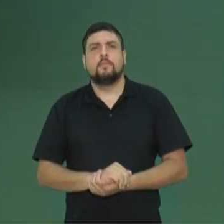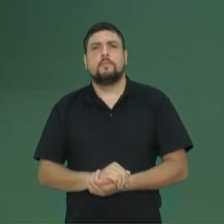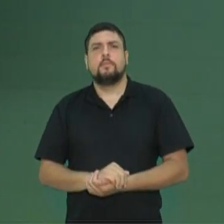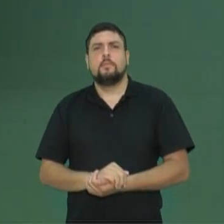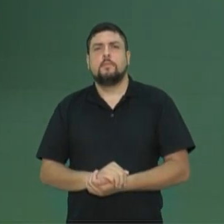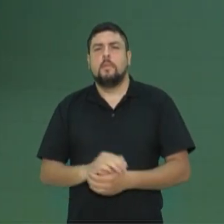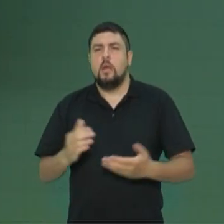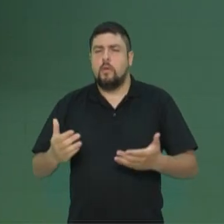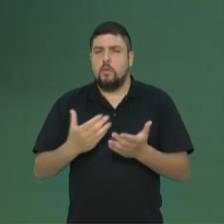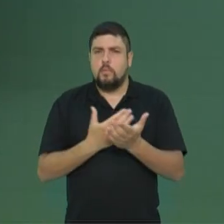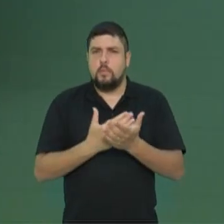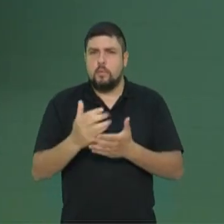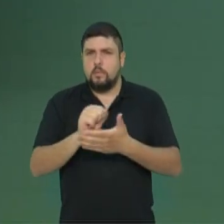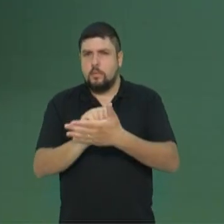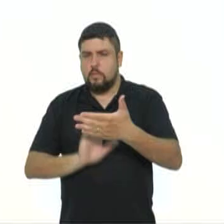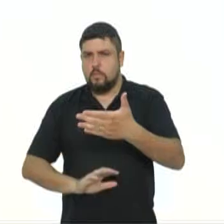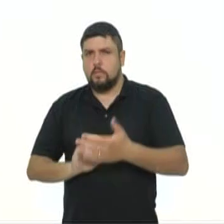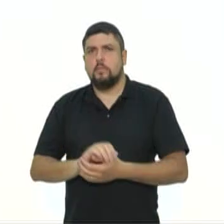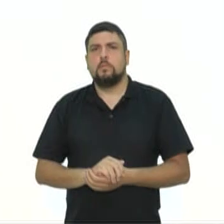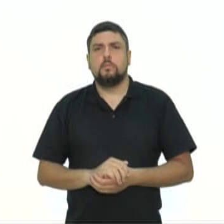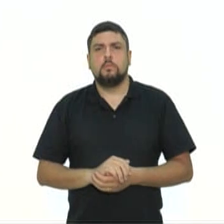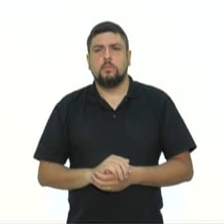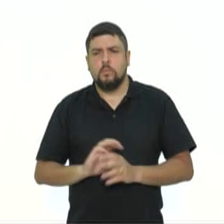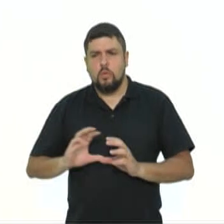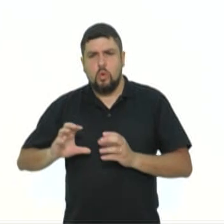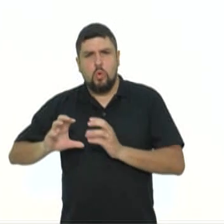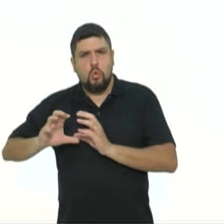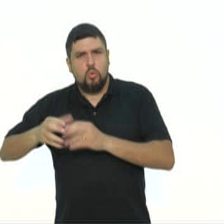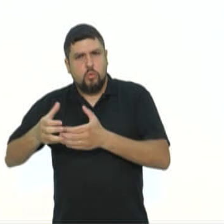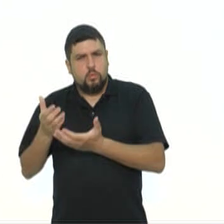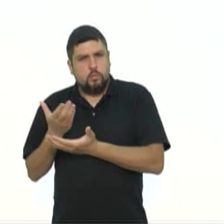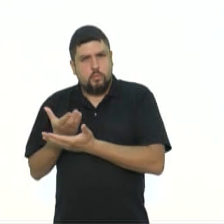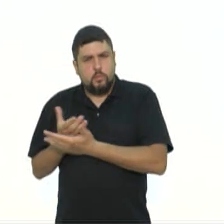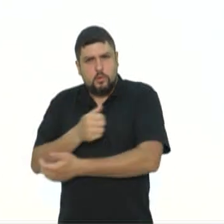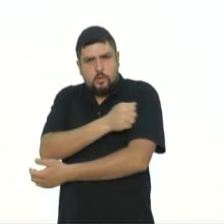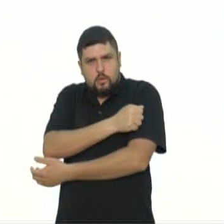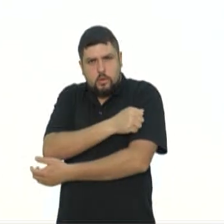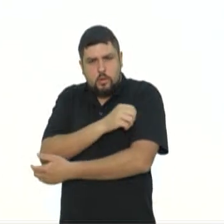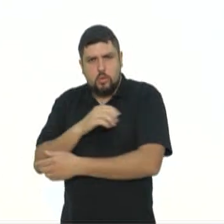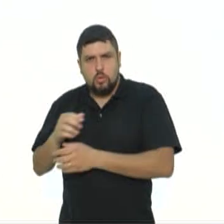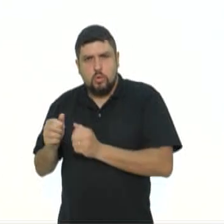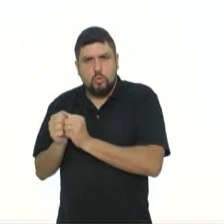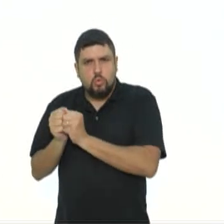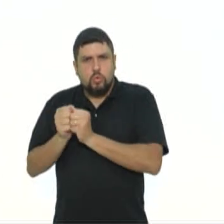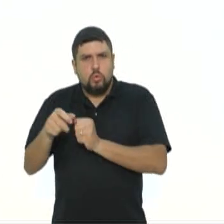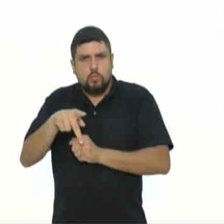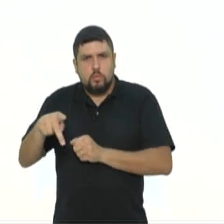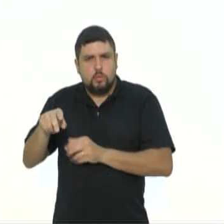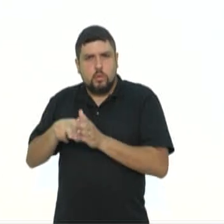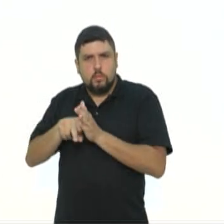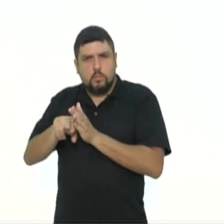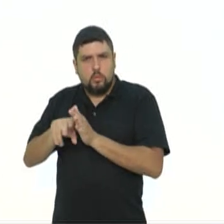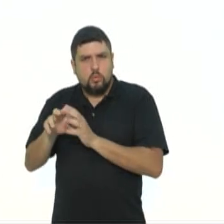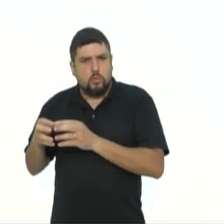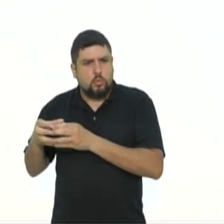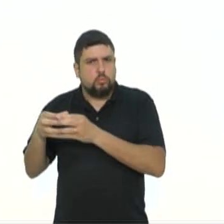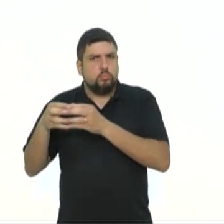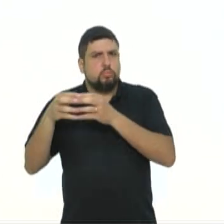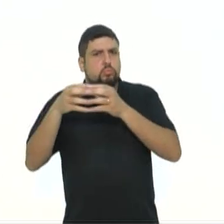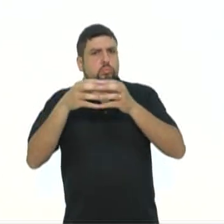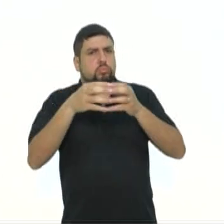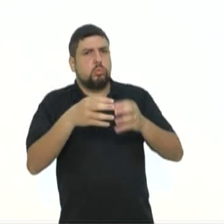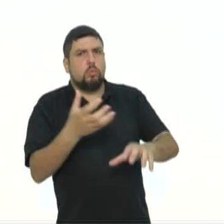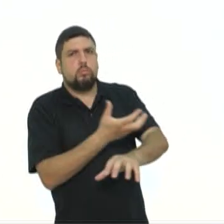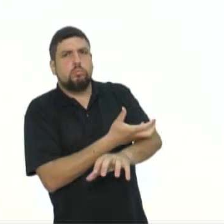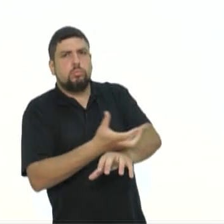Olá, para começar um exercício. Um grupo de estudantes realizou uma aula de campo com seu professor de Biologia, para aprender na prática sobre os grupos